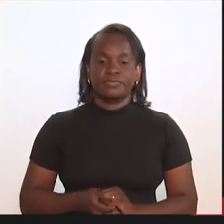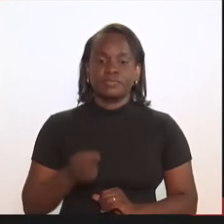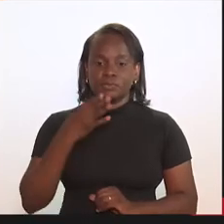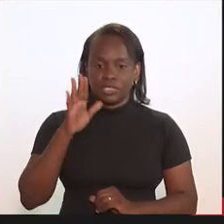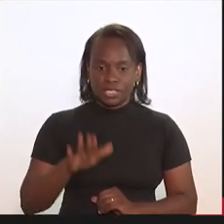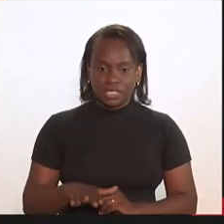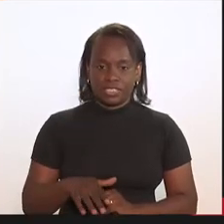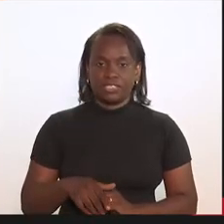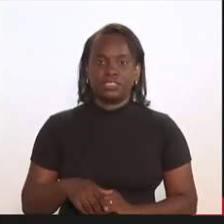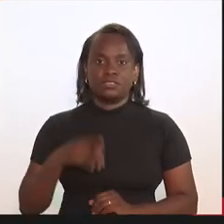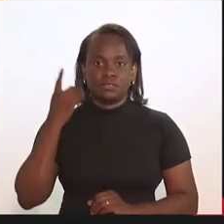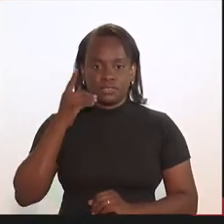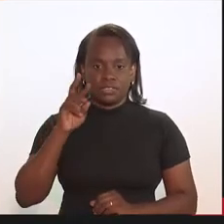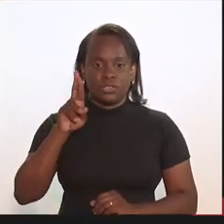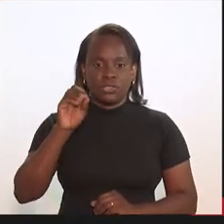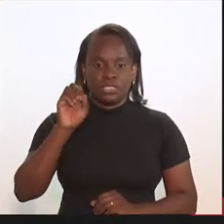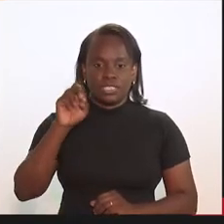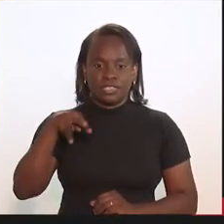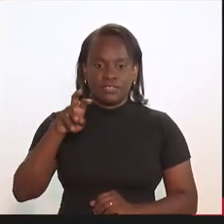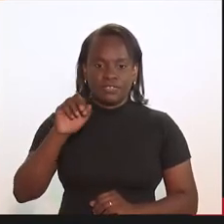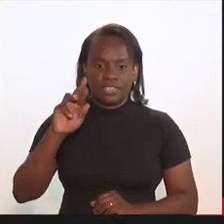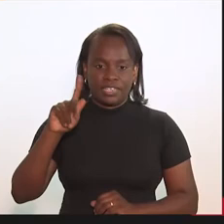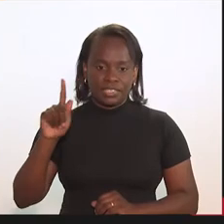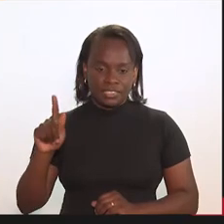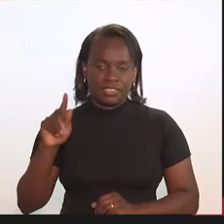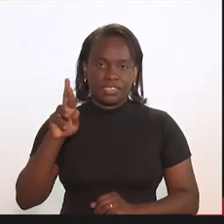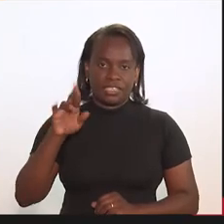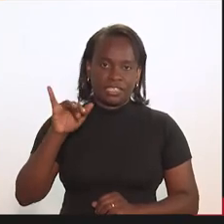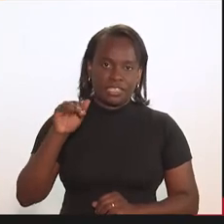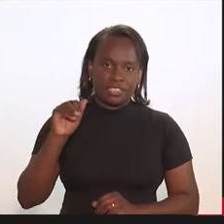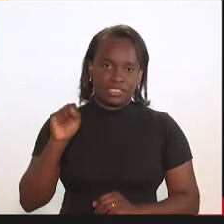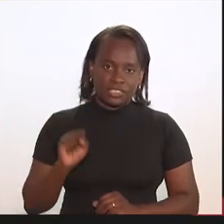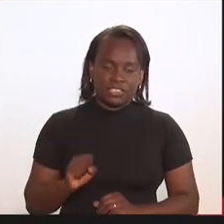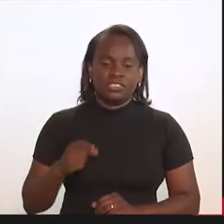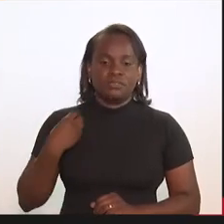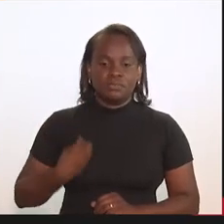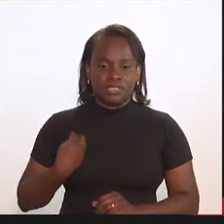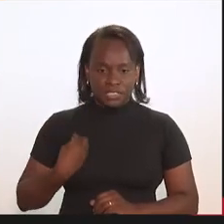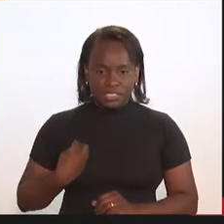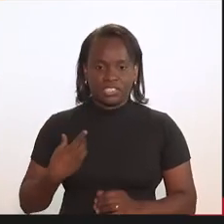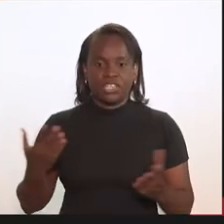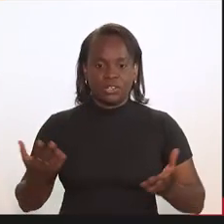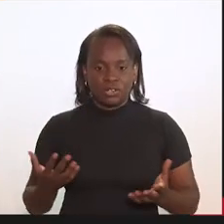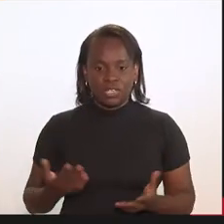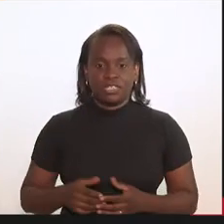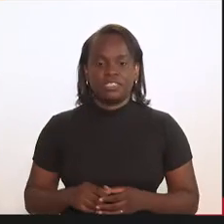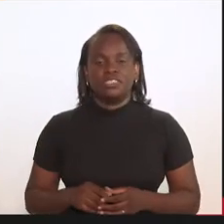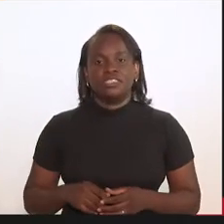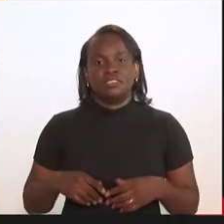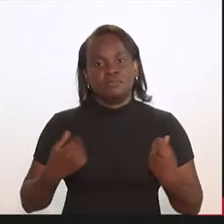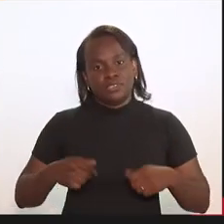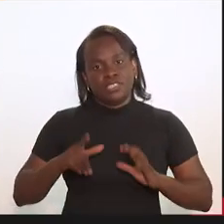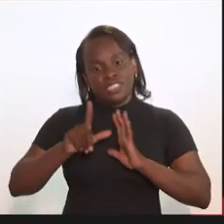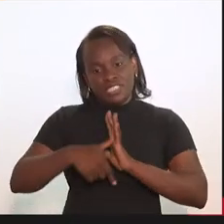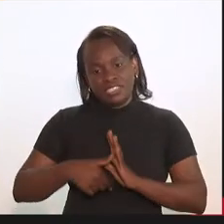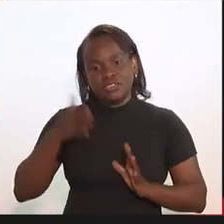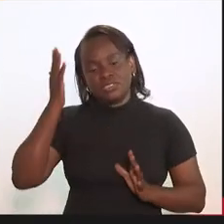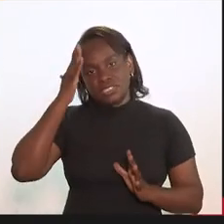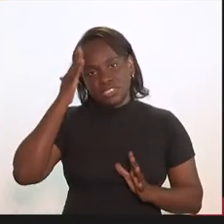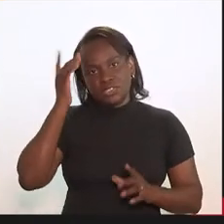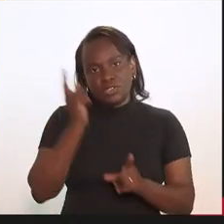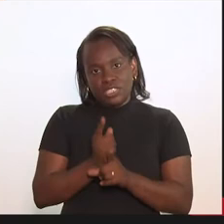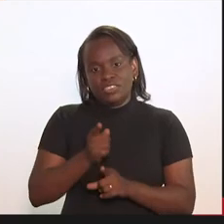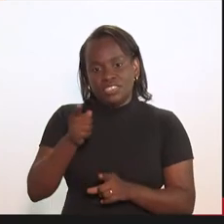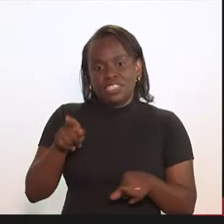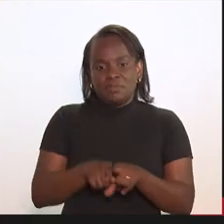Boa tarde, deputado Rosenberg Reis, está presente agora, precisou se atrasar, eu